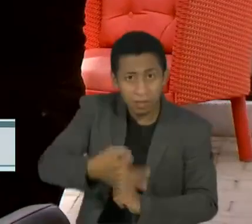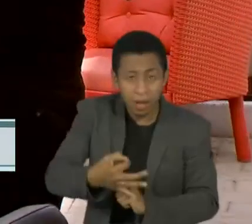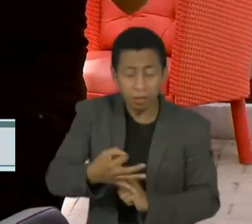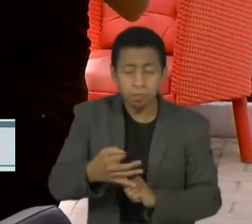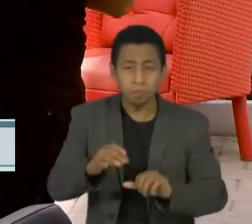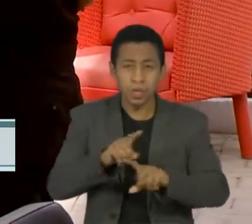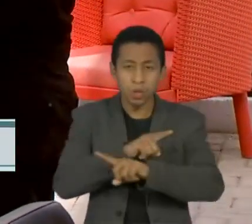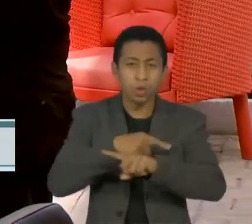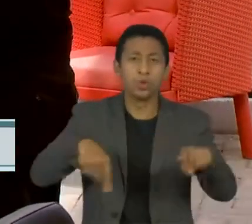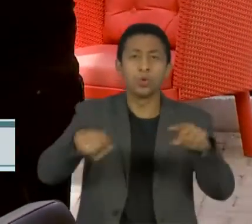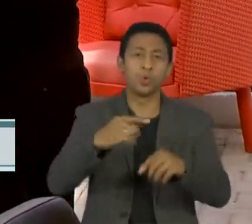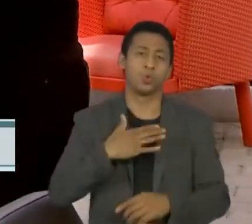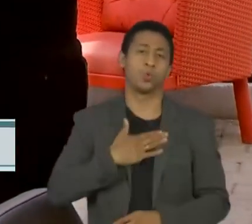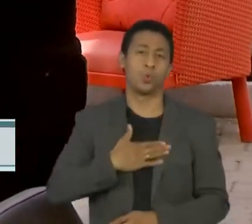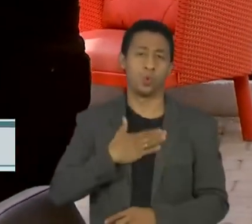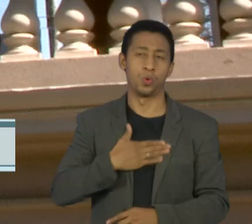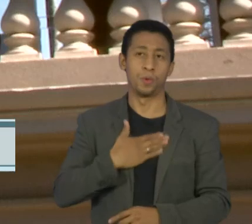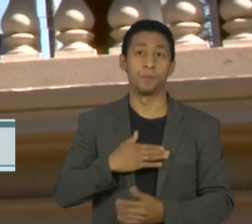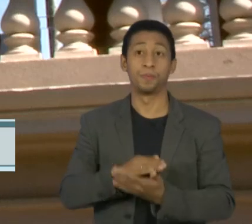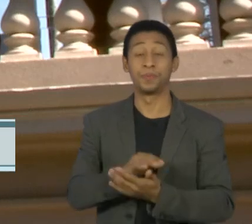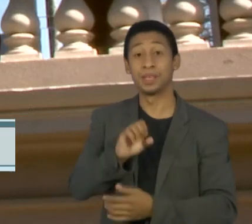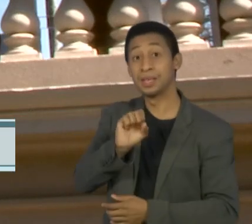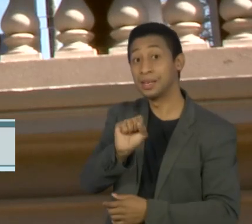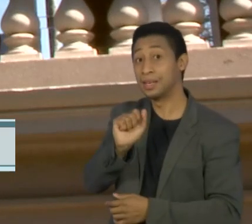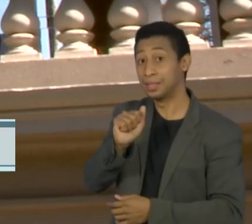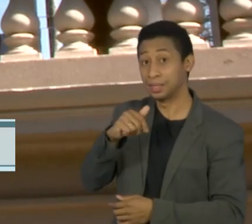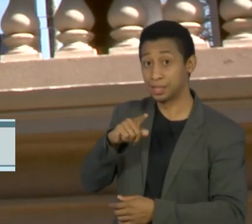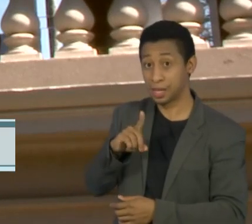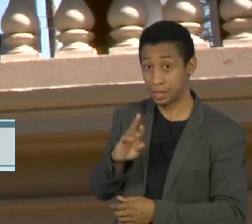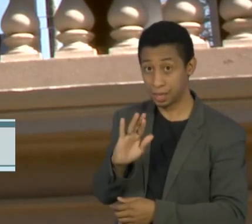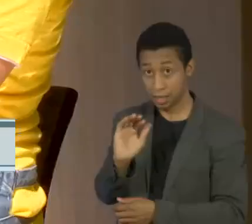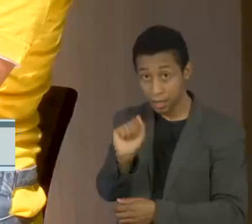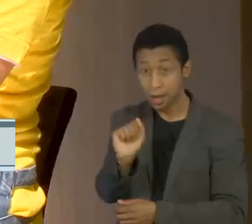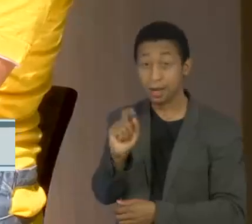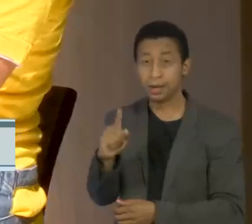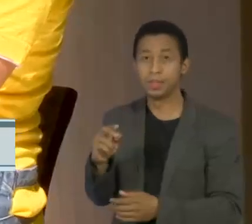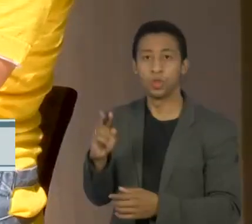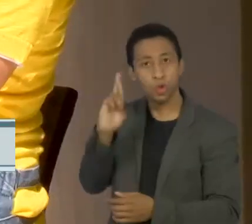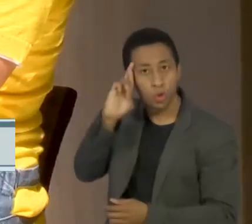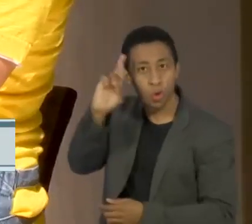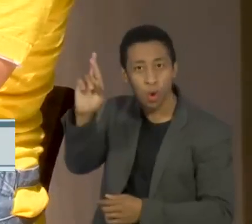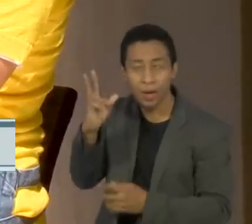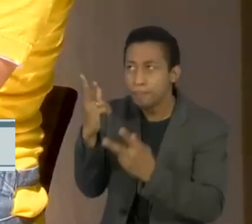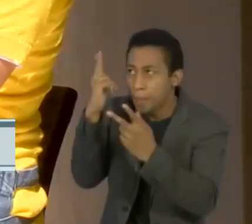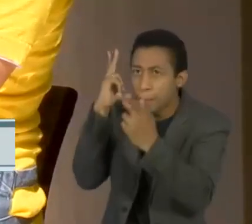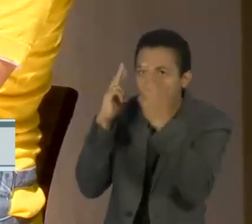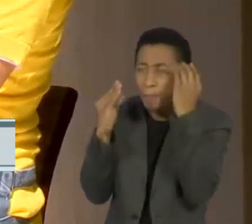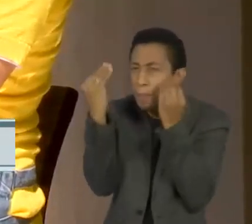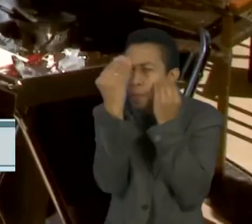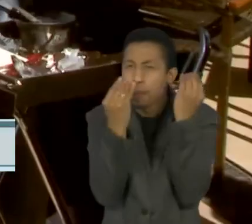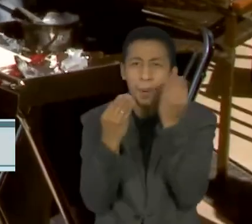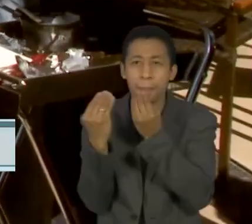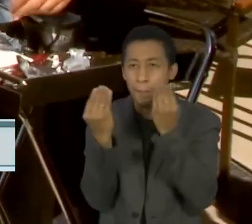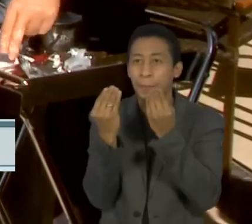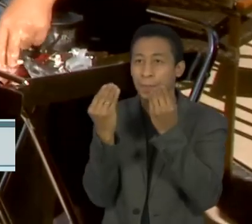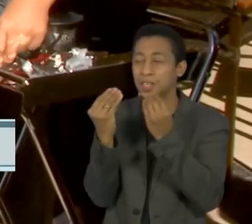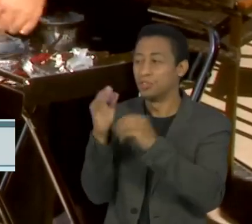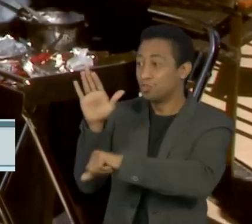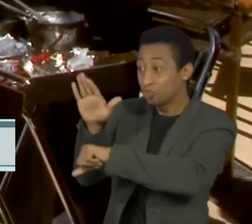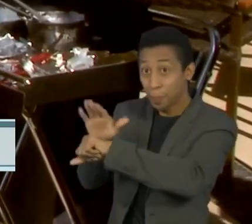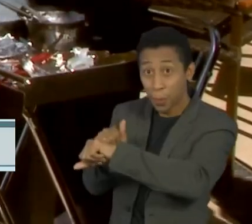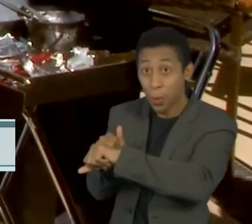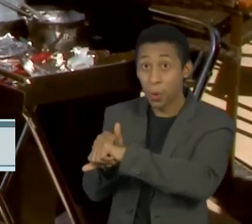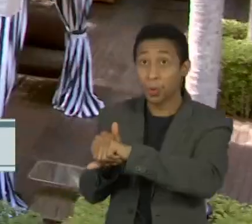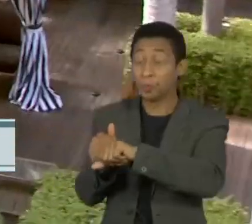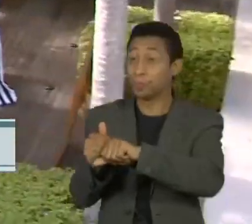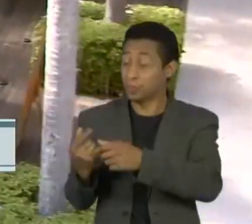todos. Sandra foi mais ousada. Dona de um salão de beleza, convidou uma concorrente para virar sua sócia